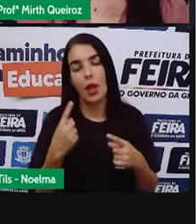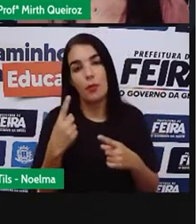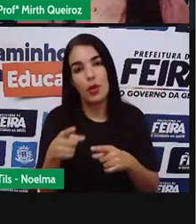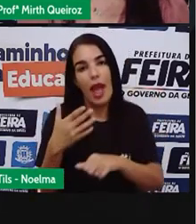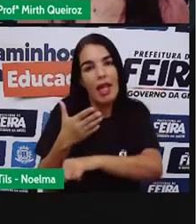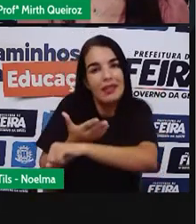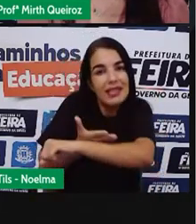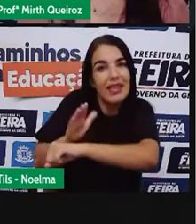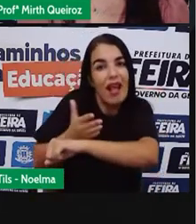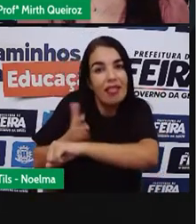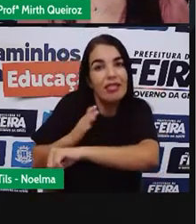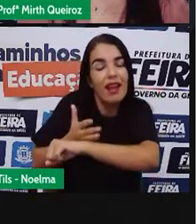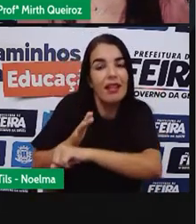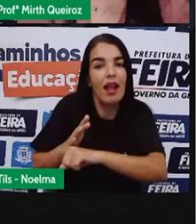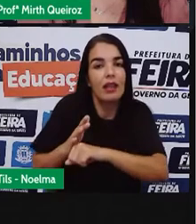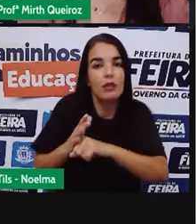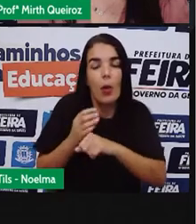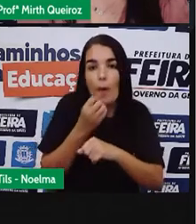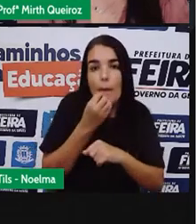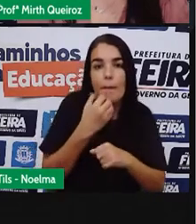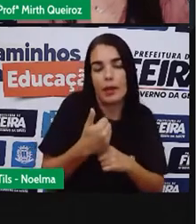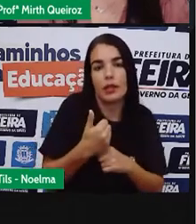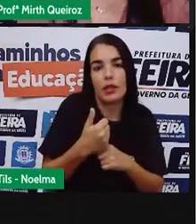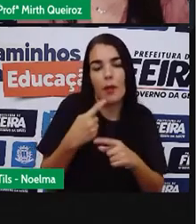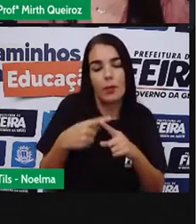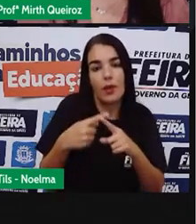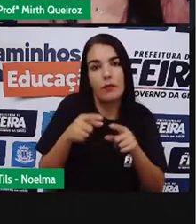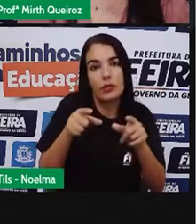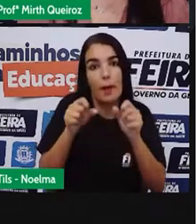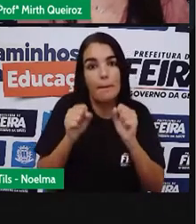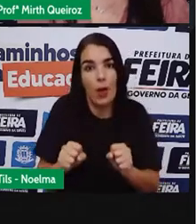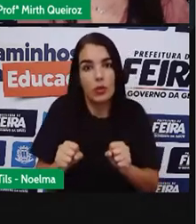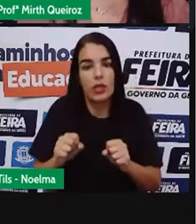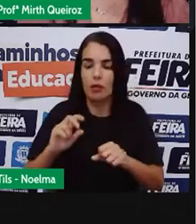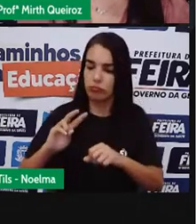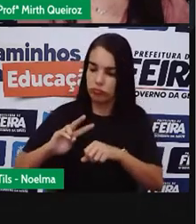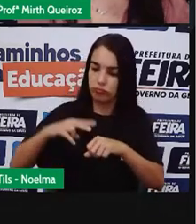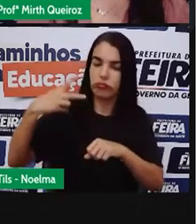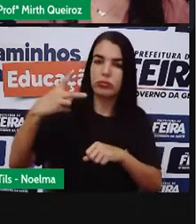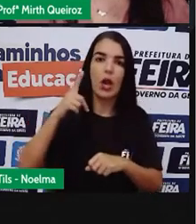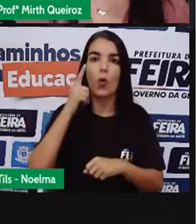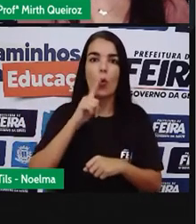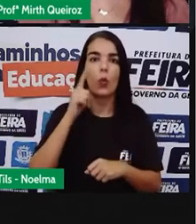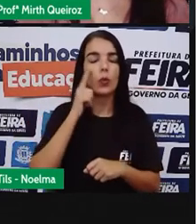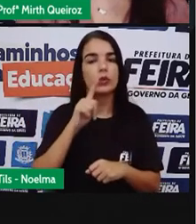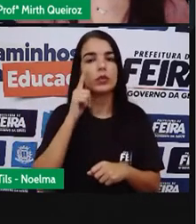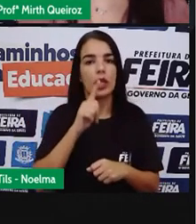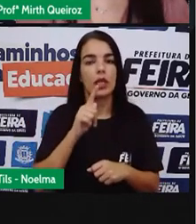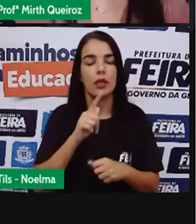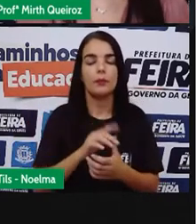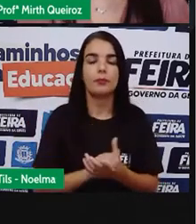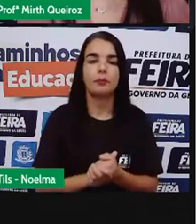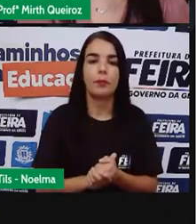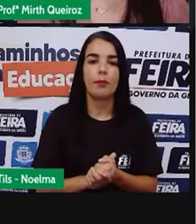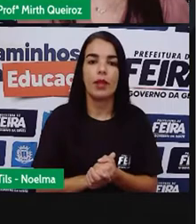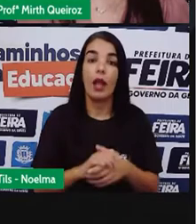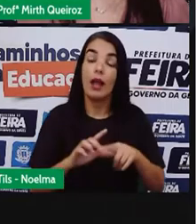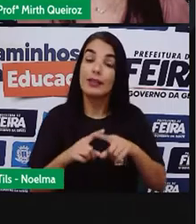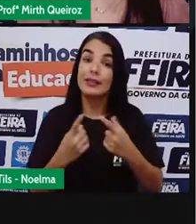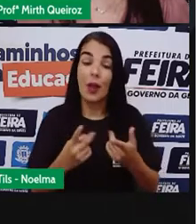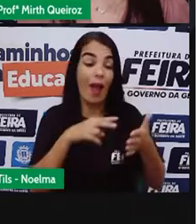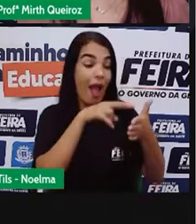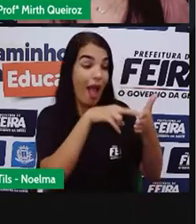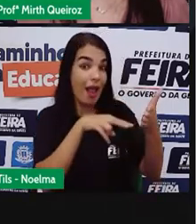treinado o suficiente para que você possa superar essa dificuldade, vira a superar essa dificuldade. Então,